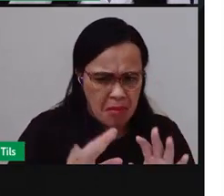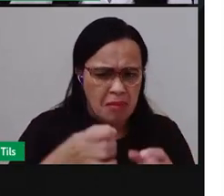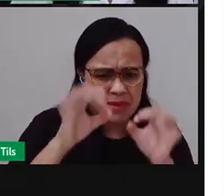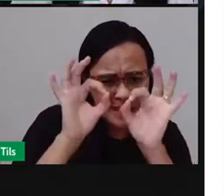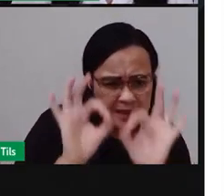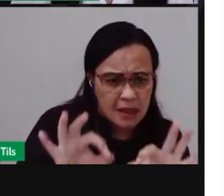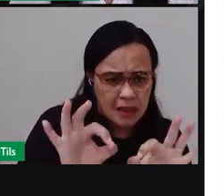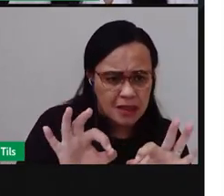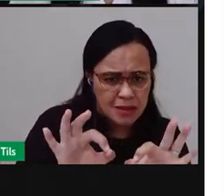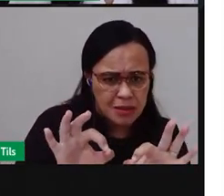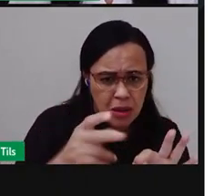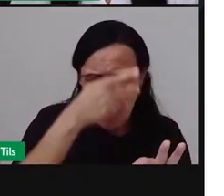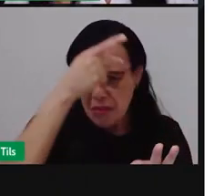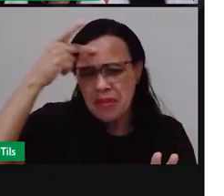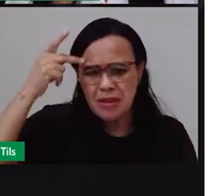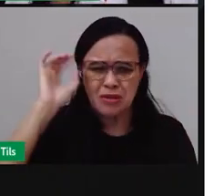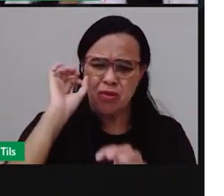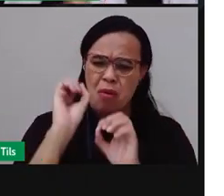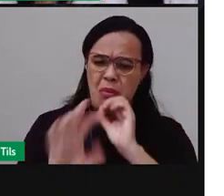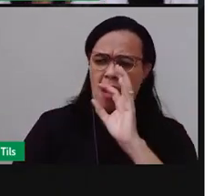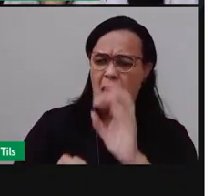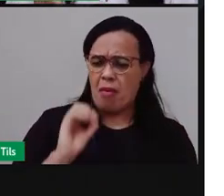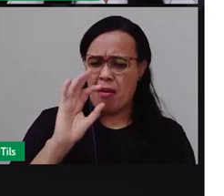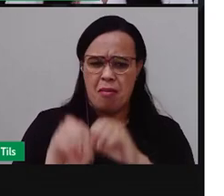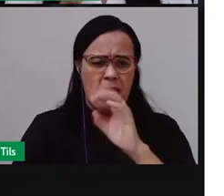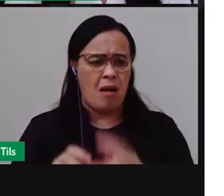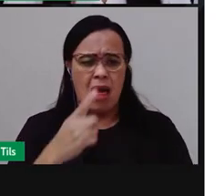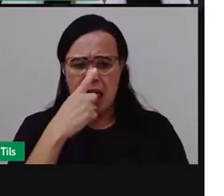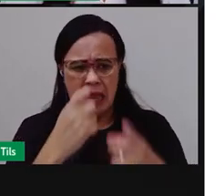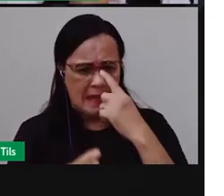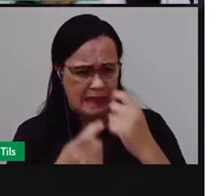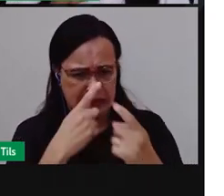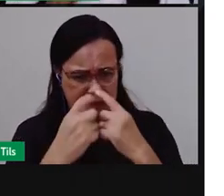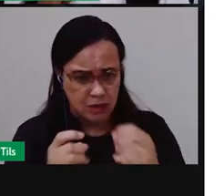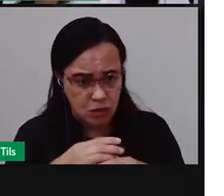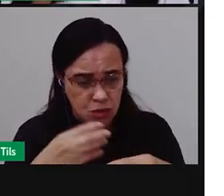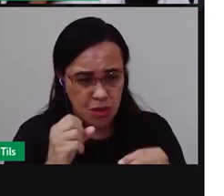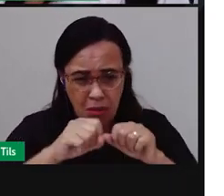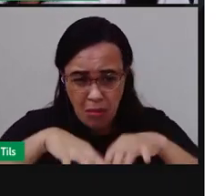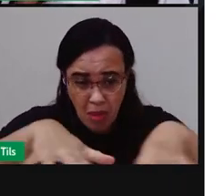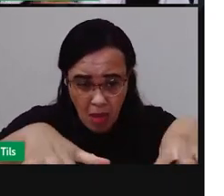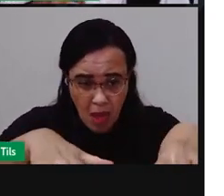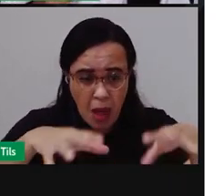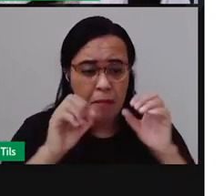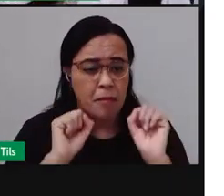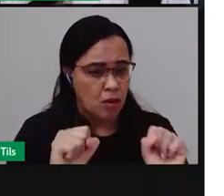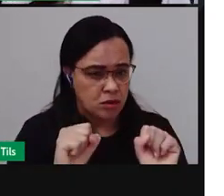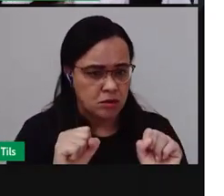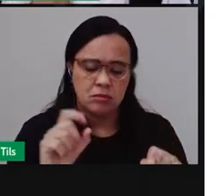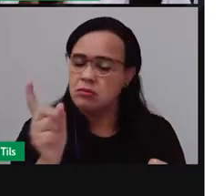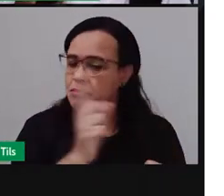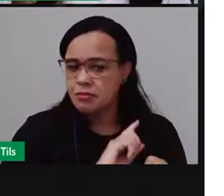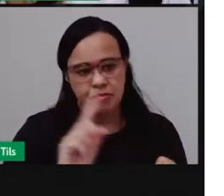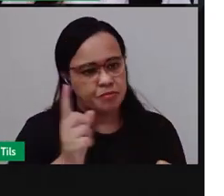moradores jogarem o lixo na rua, porque em todos os bairros, né, das cidades,